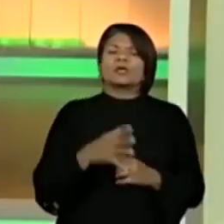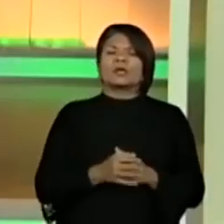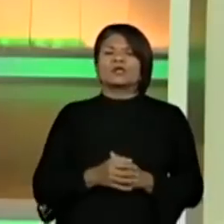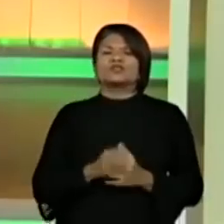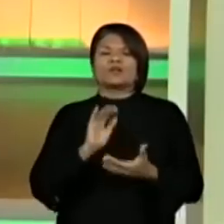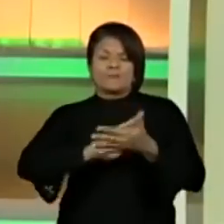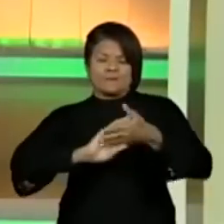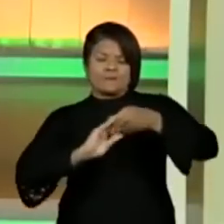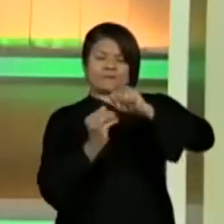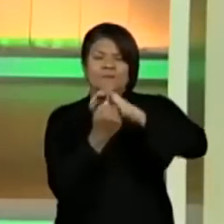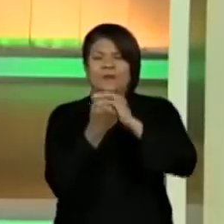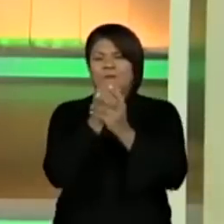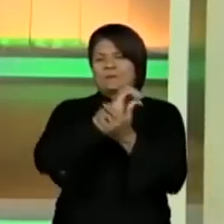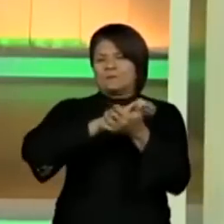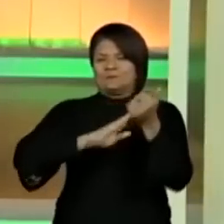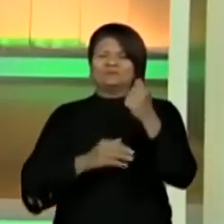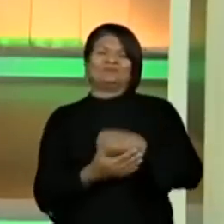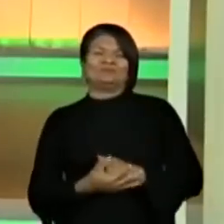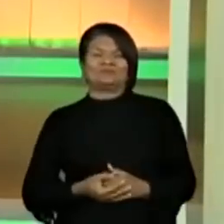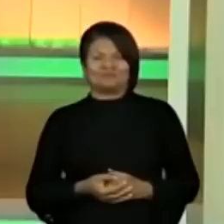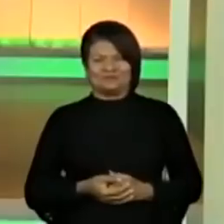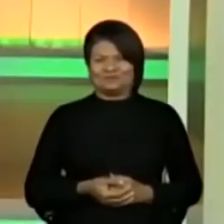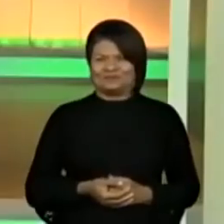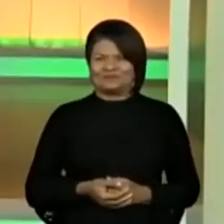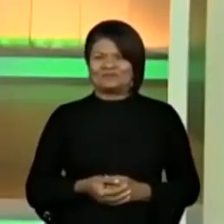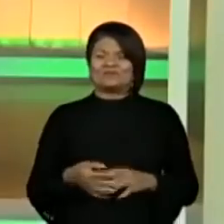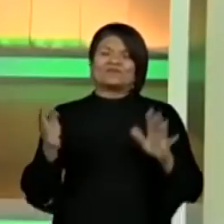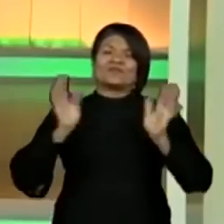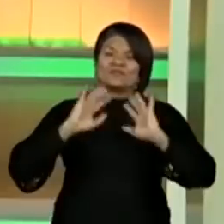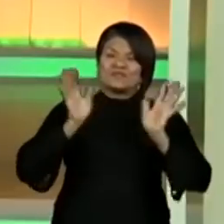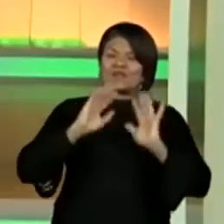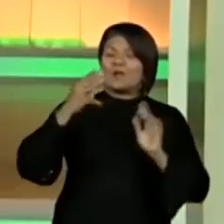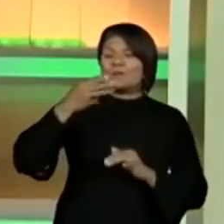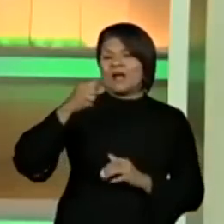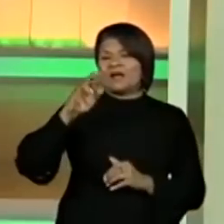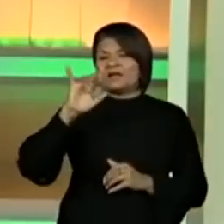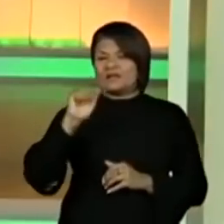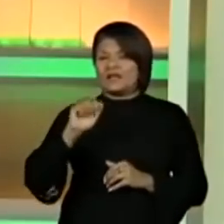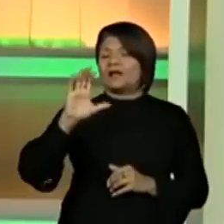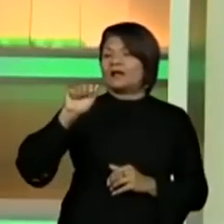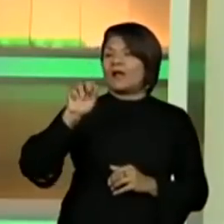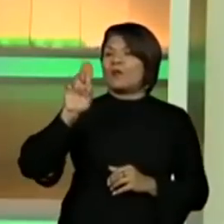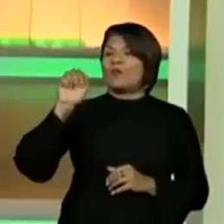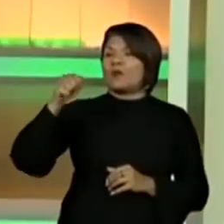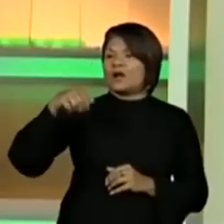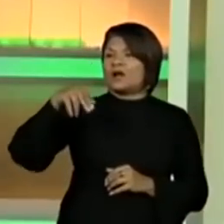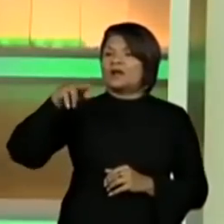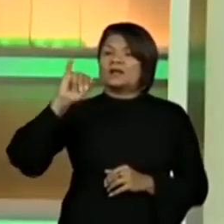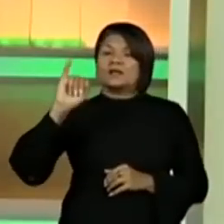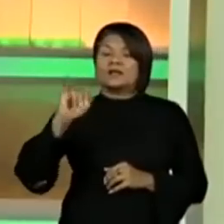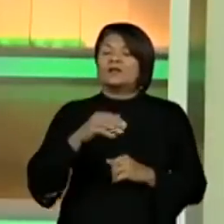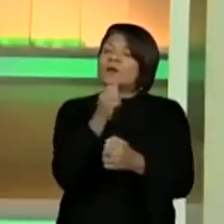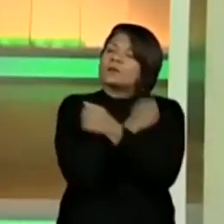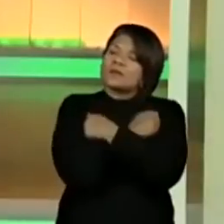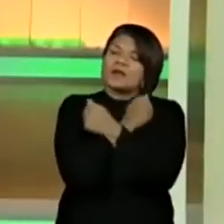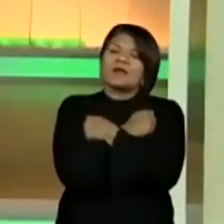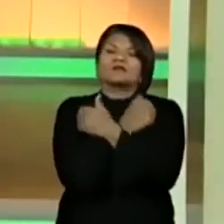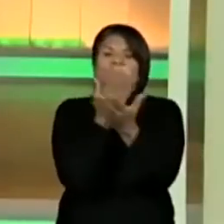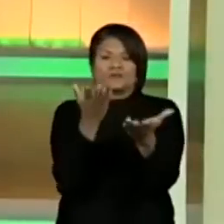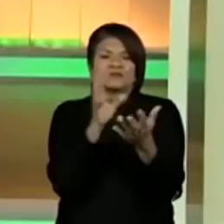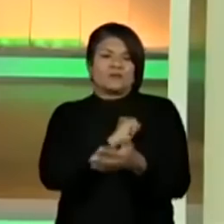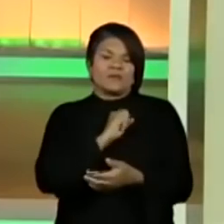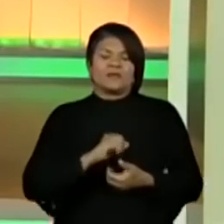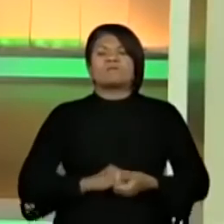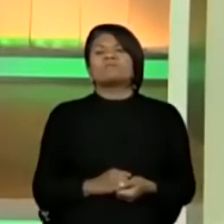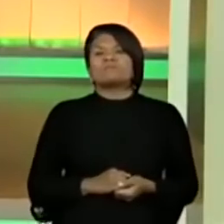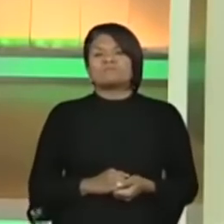uma mão lava a outra. Tchau, Maria Kauane, um abraço para vocês. Amém.